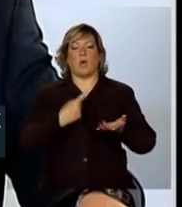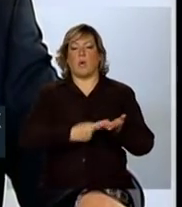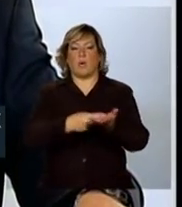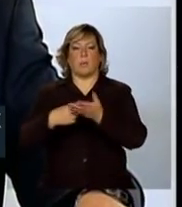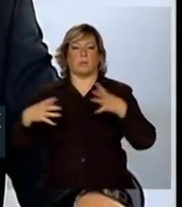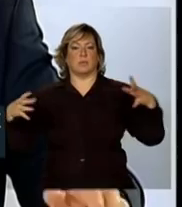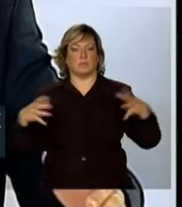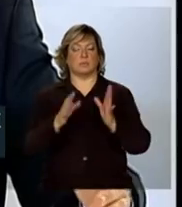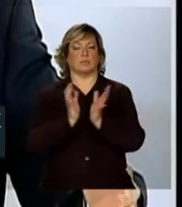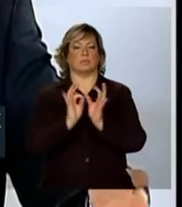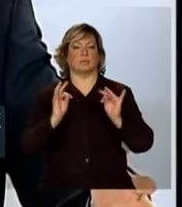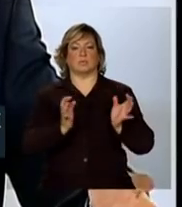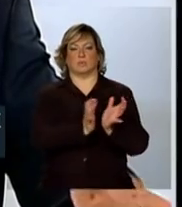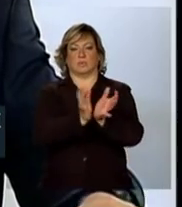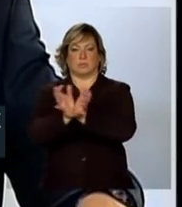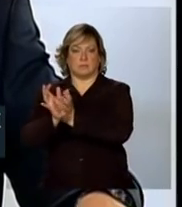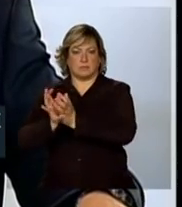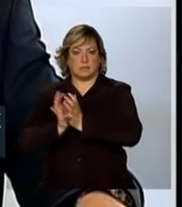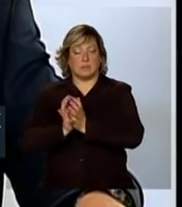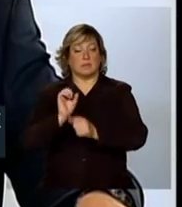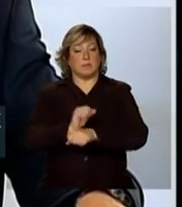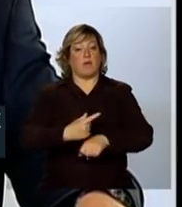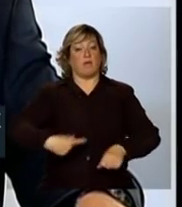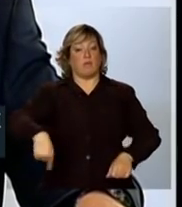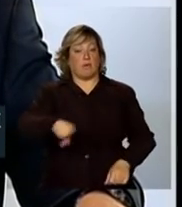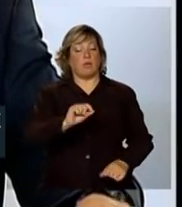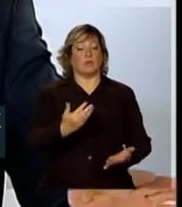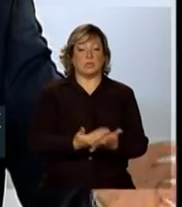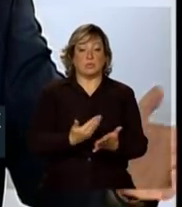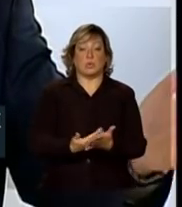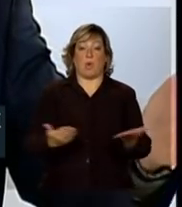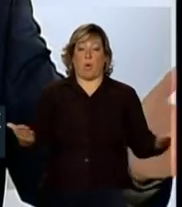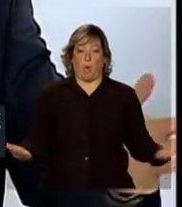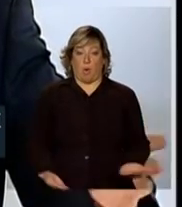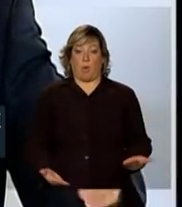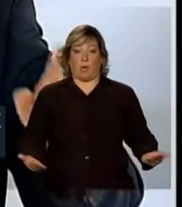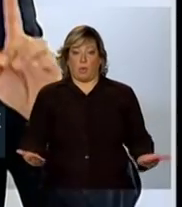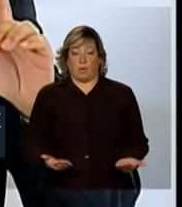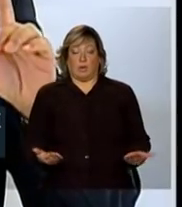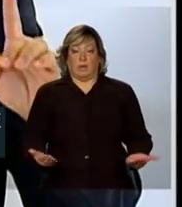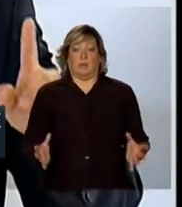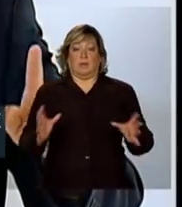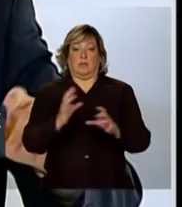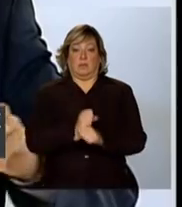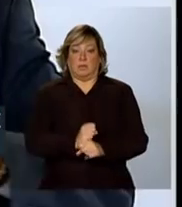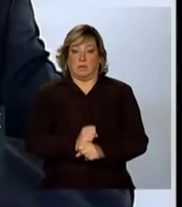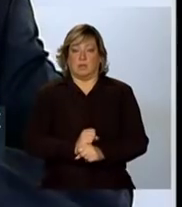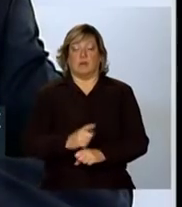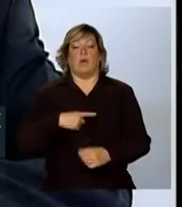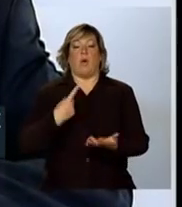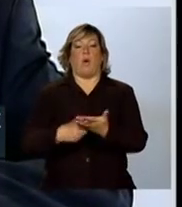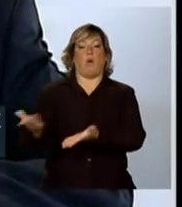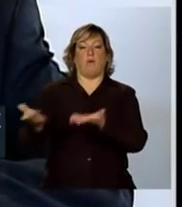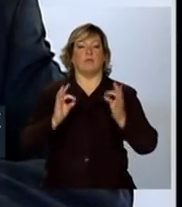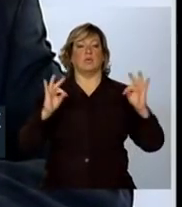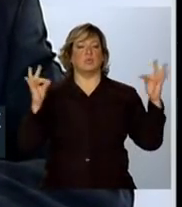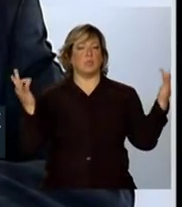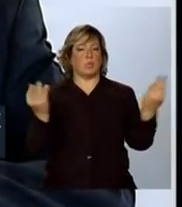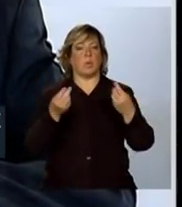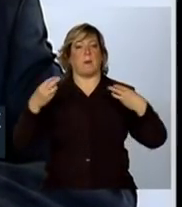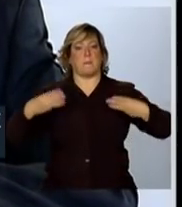resolução que vocês, espero, estudei hoje, muito nova, há 20 dias, convida aos ministérios